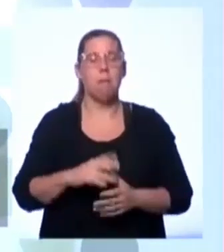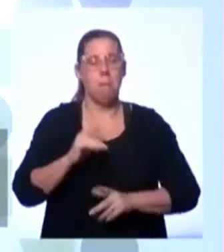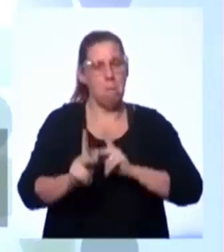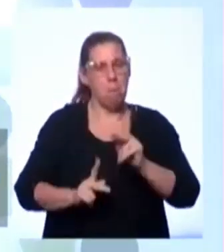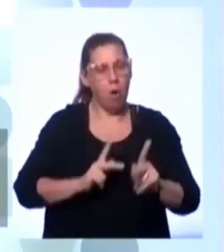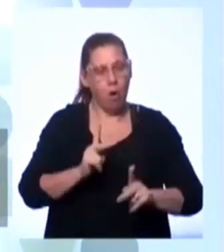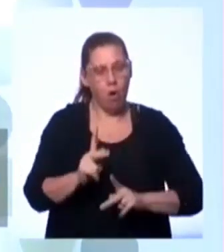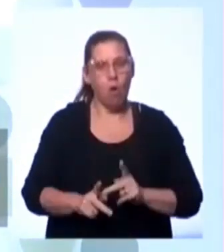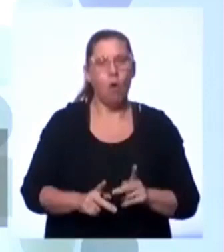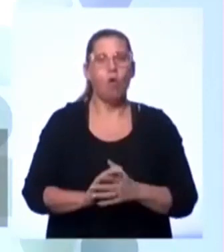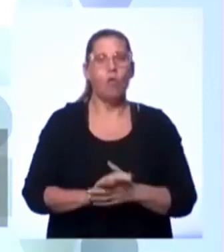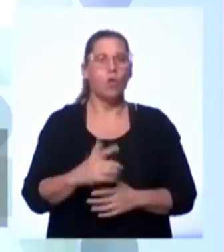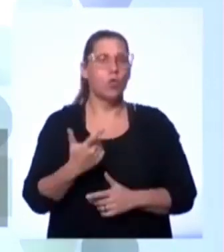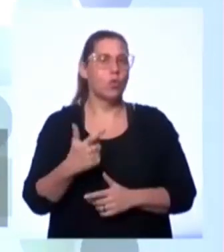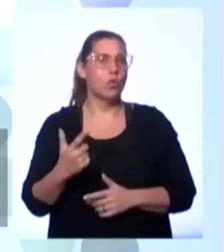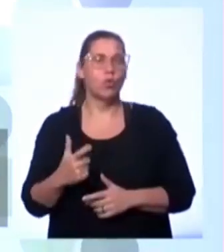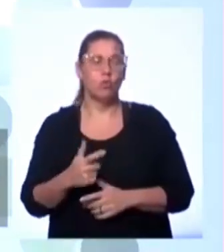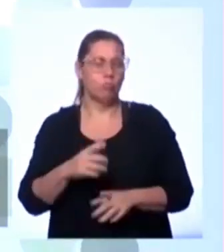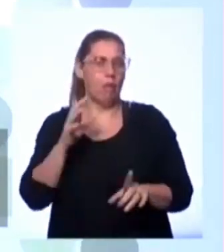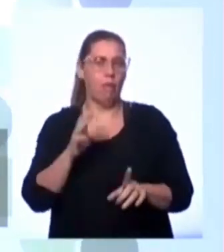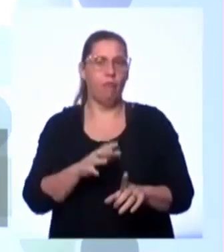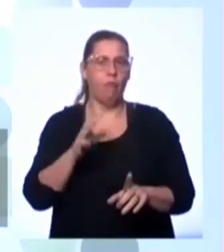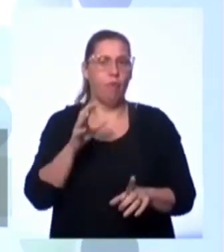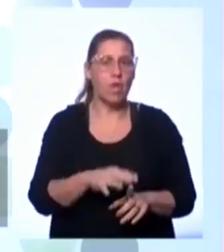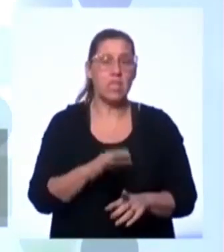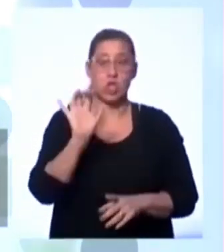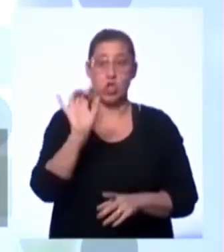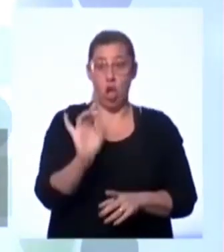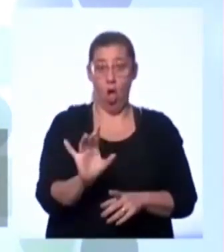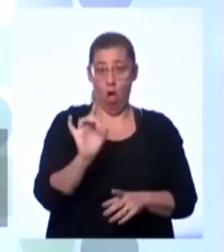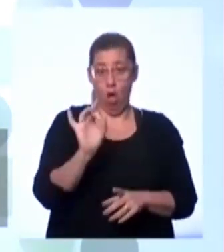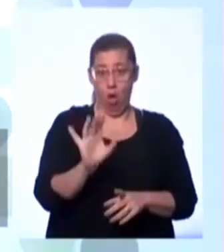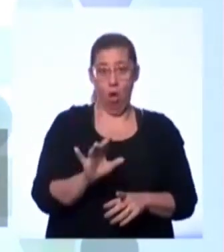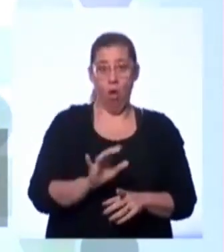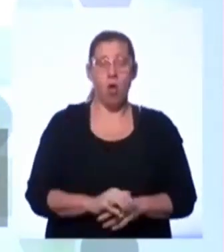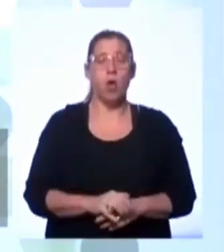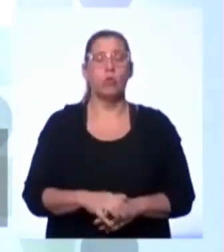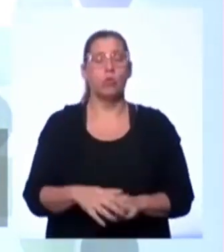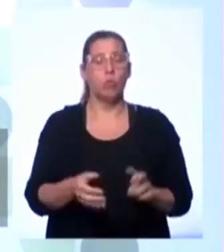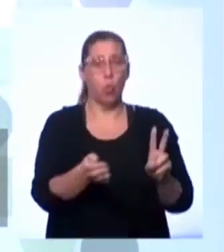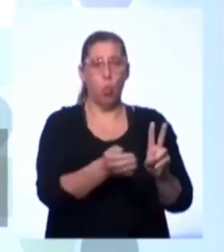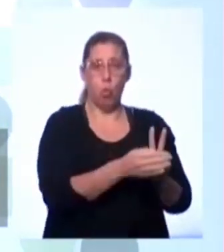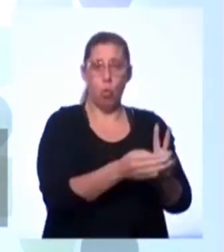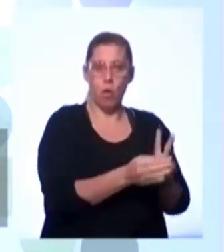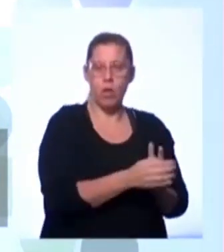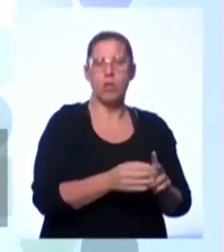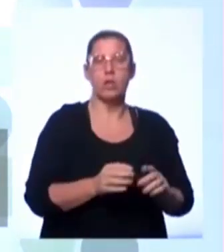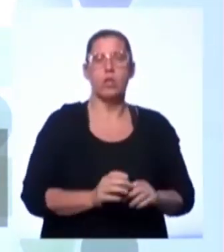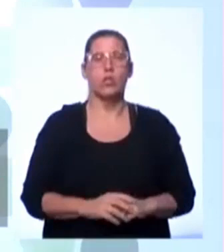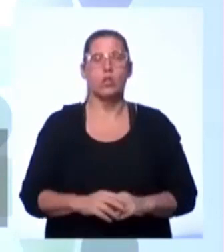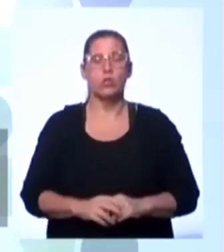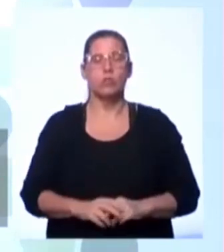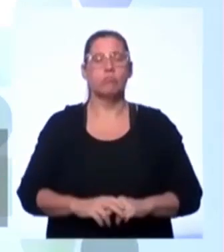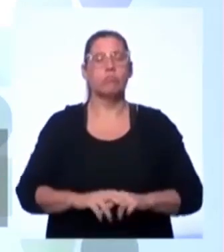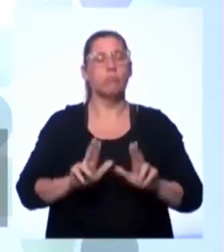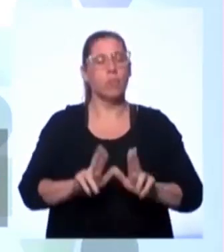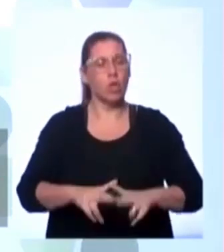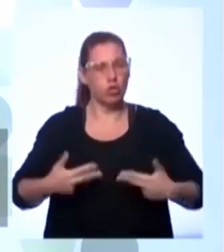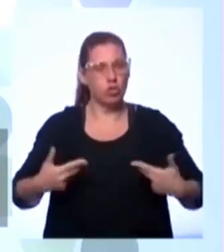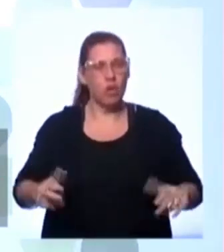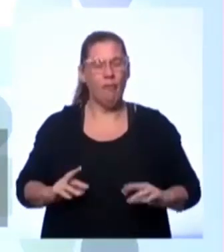brasileiro, ele não tem uma influência apenas dos indígenas, das diferentes etnias, dos